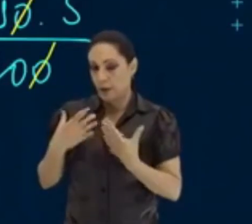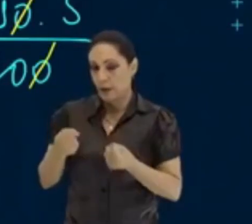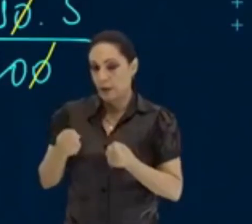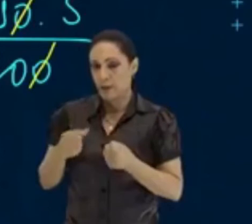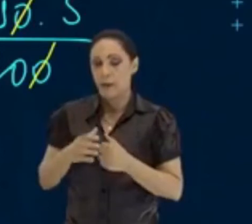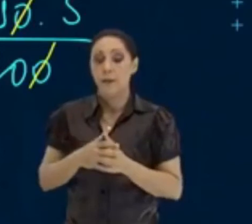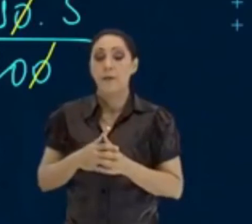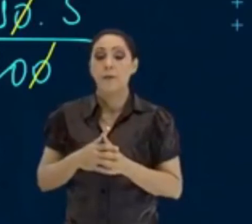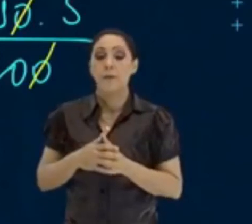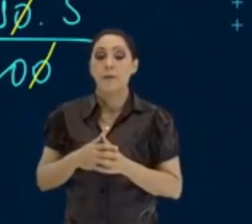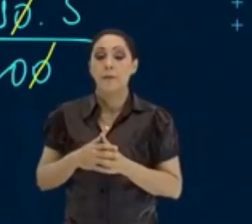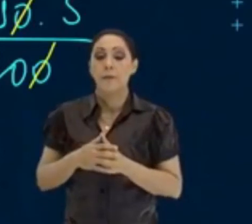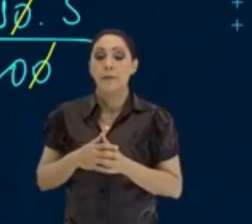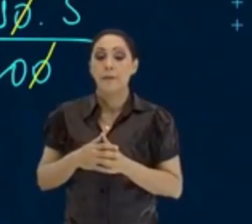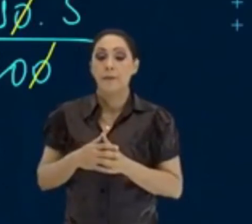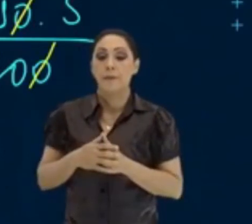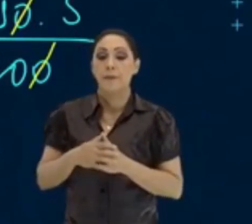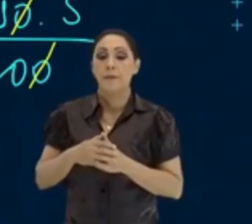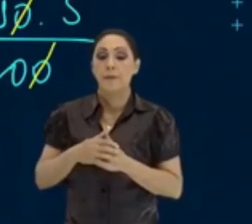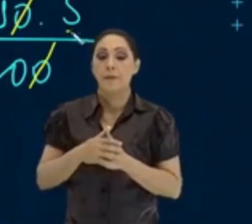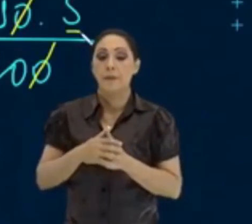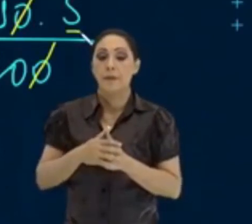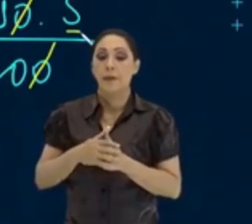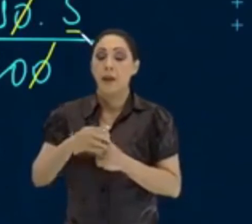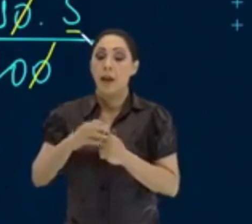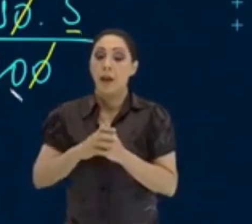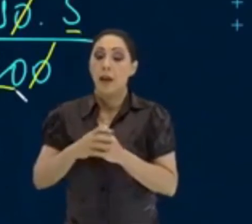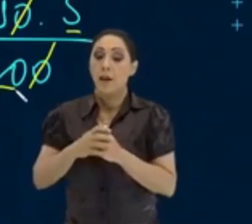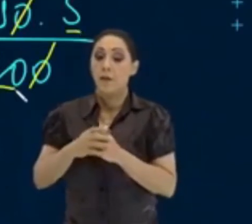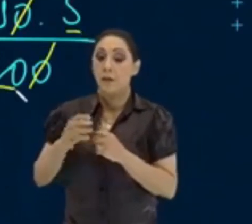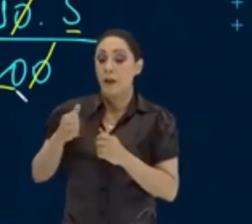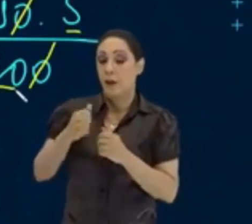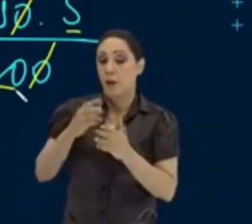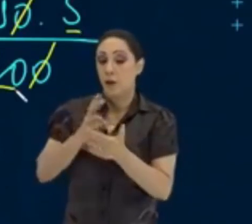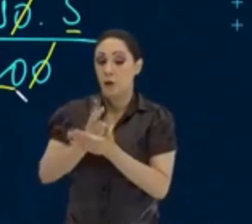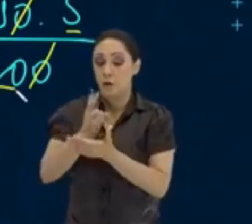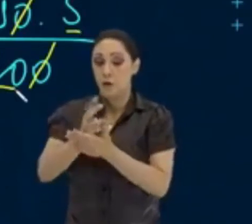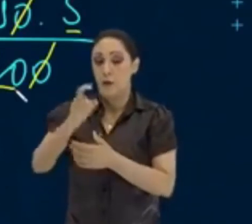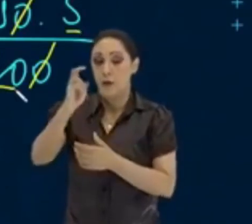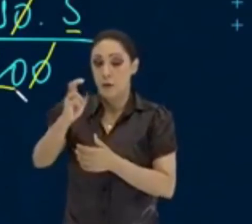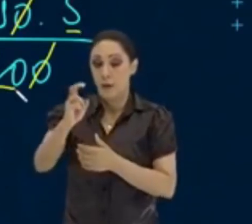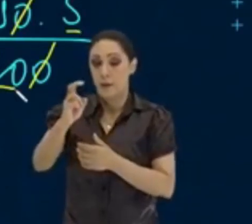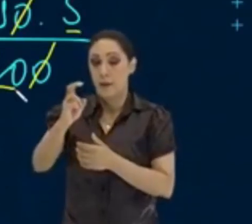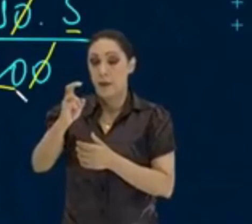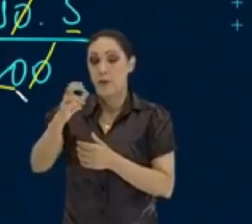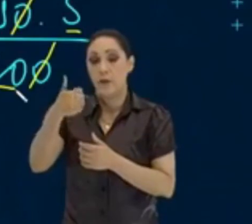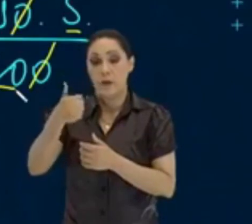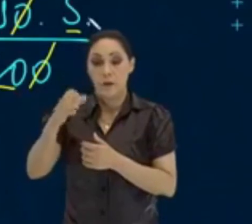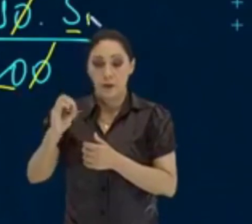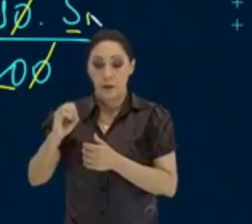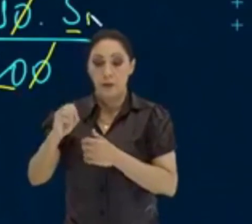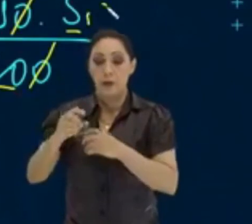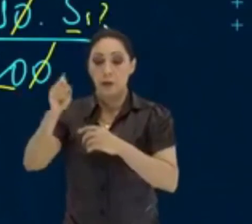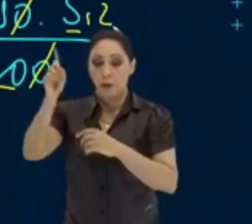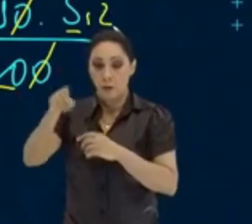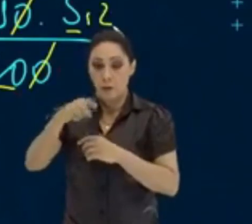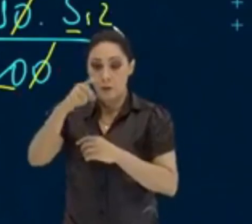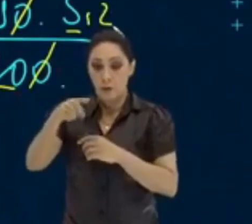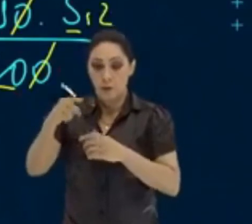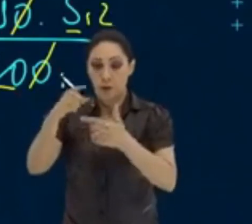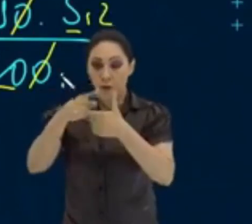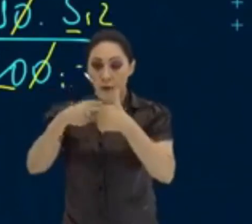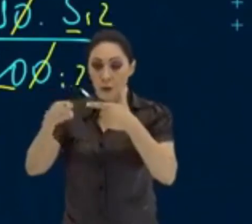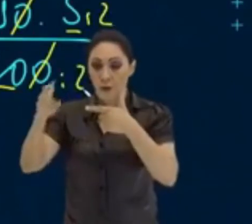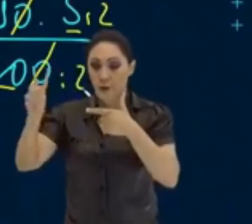cima restou, de número, restou o 5 e o 10. Se eu dividir em cima embaixo por 2... Aqui, divido por 2